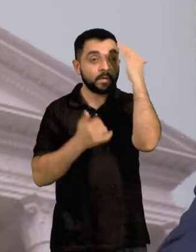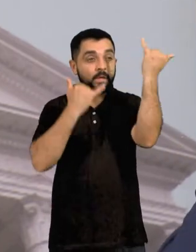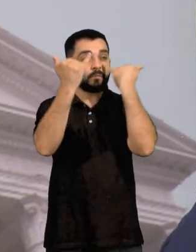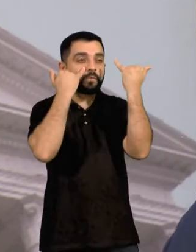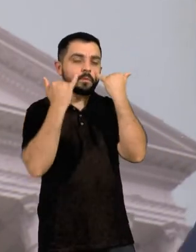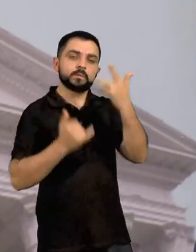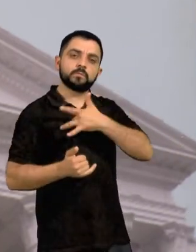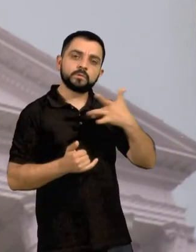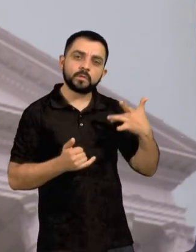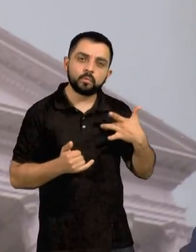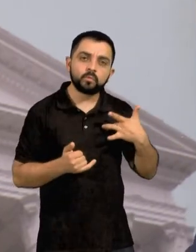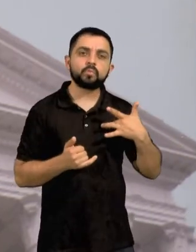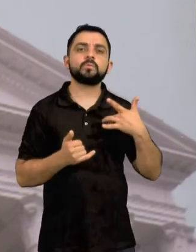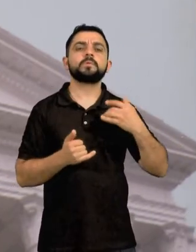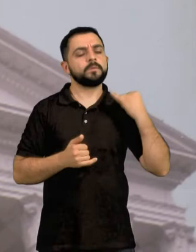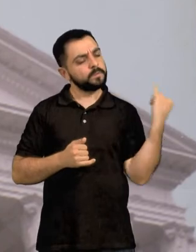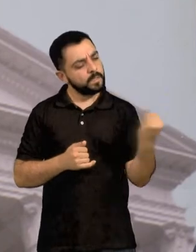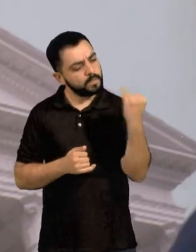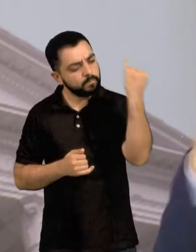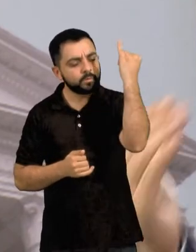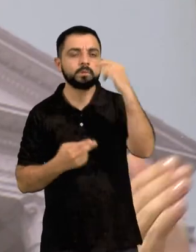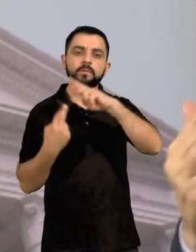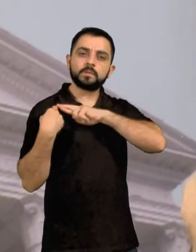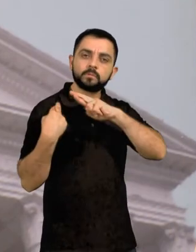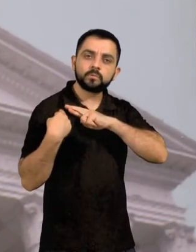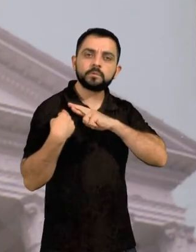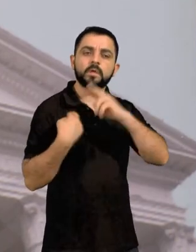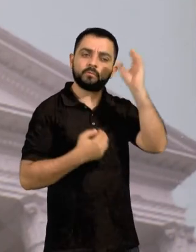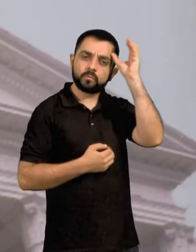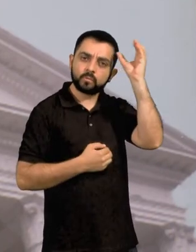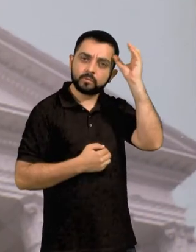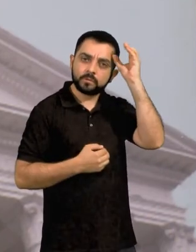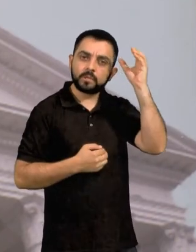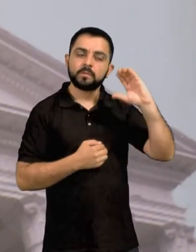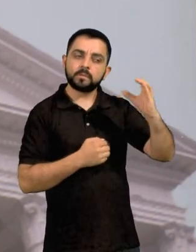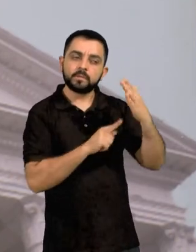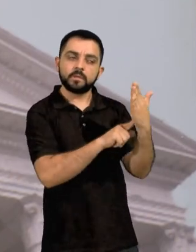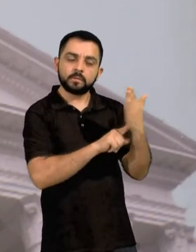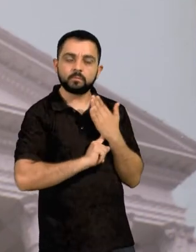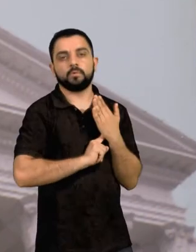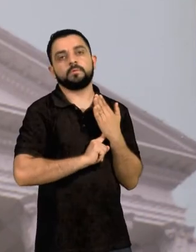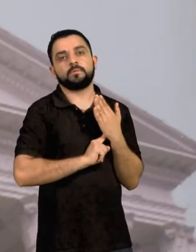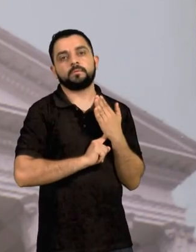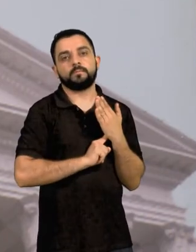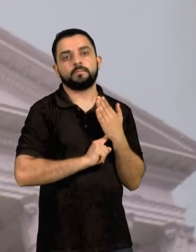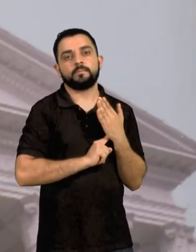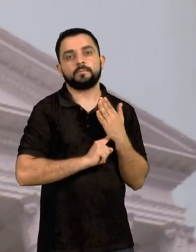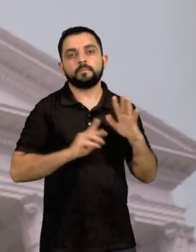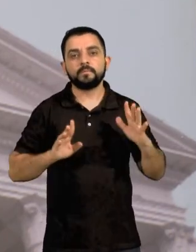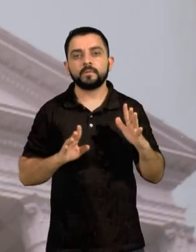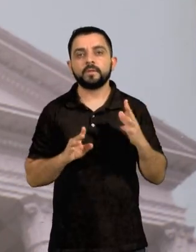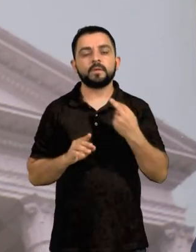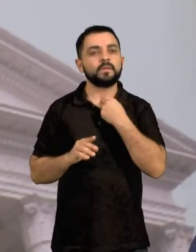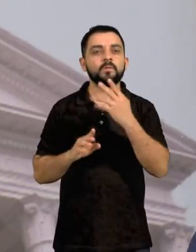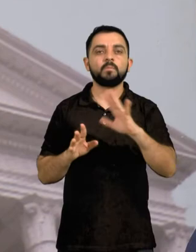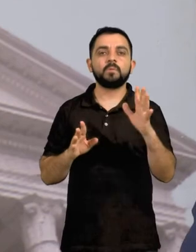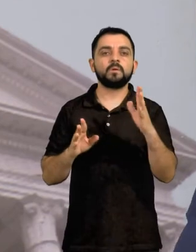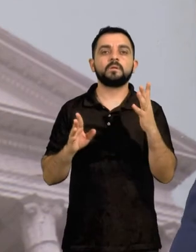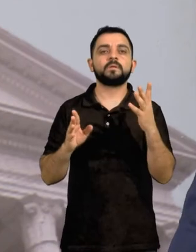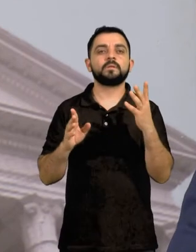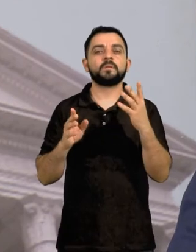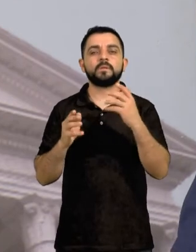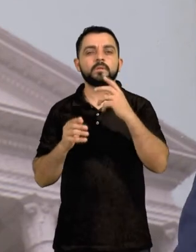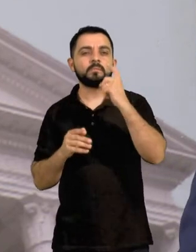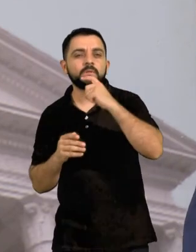sanitárias fundamentadas e responsáveis que nossos cientistas estão nos passando. Não é hora de aumentar o problema, como não é hora